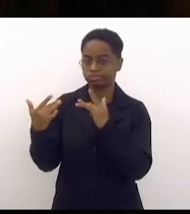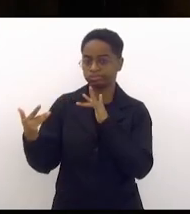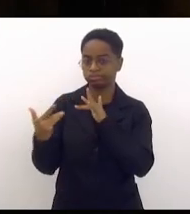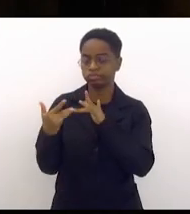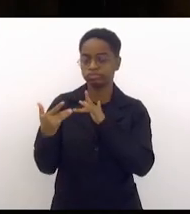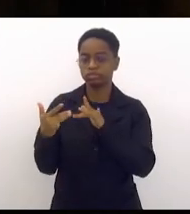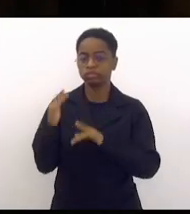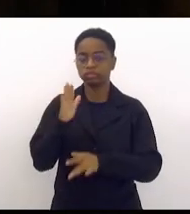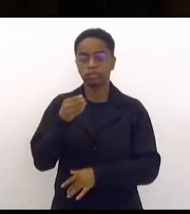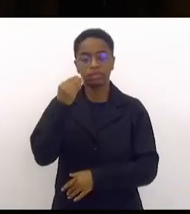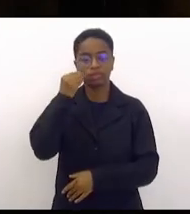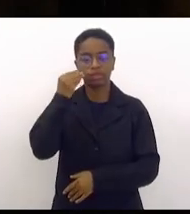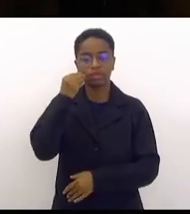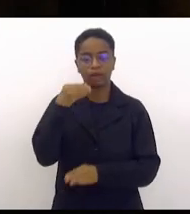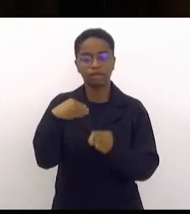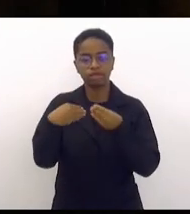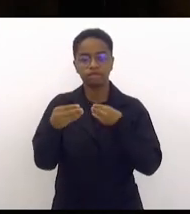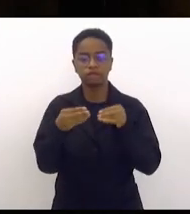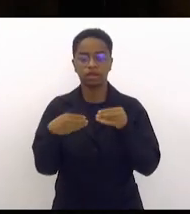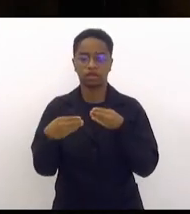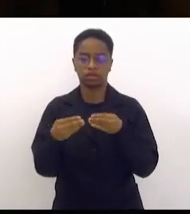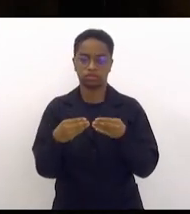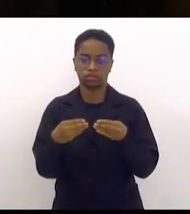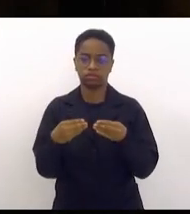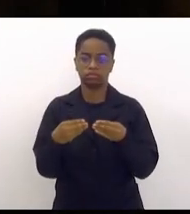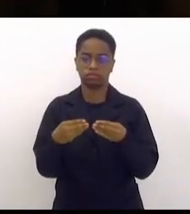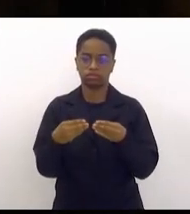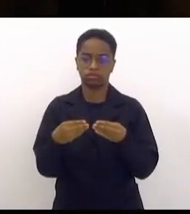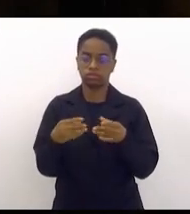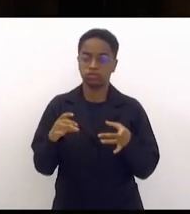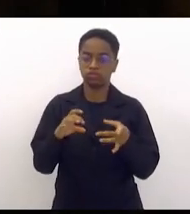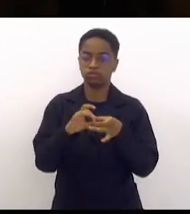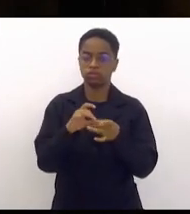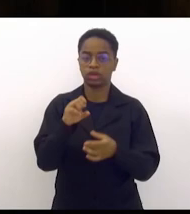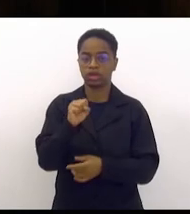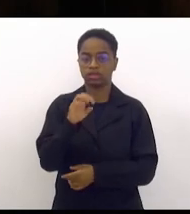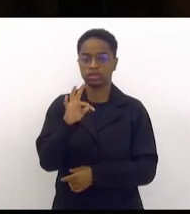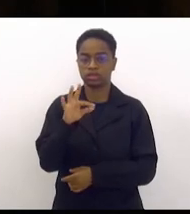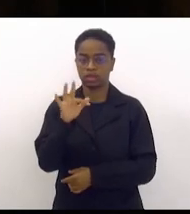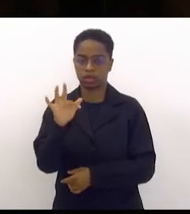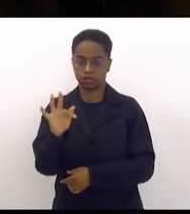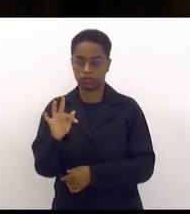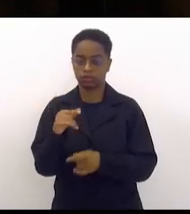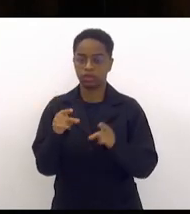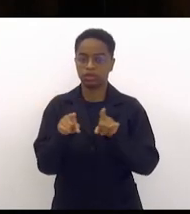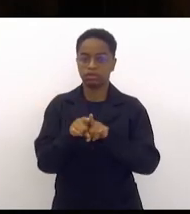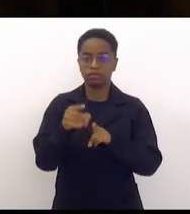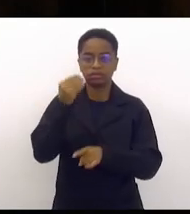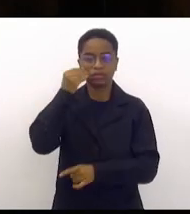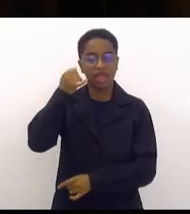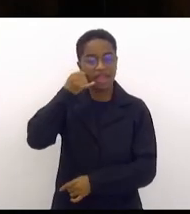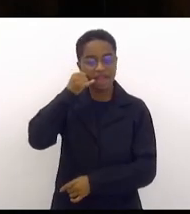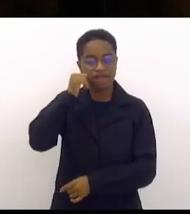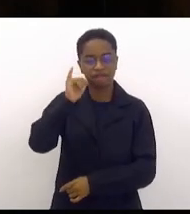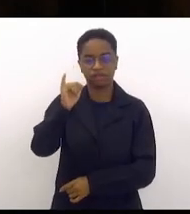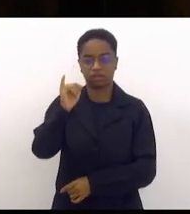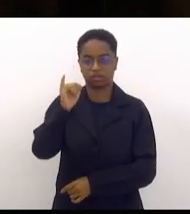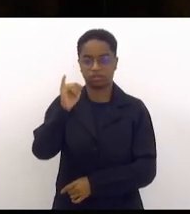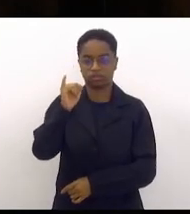tente flexibilizar com o supremo tribunal para que evite que